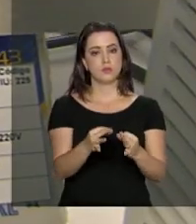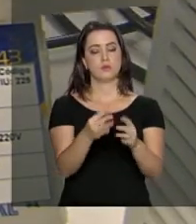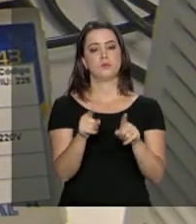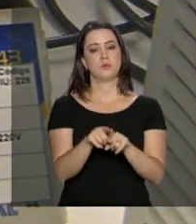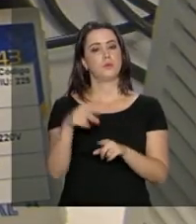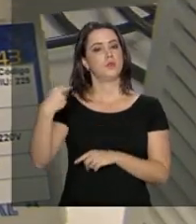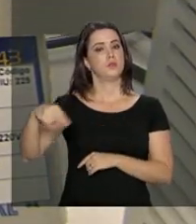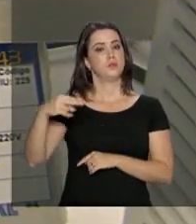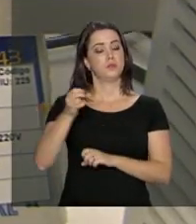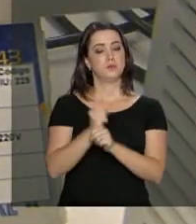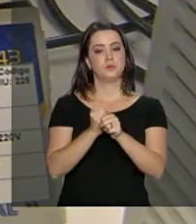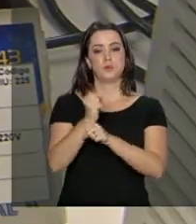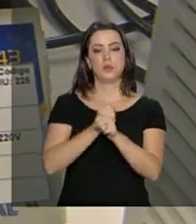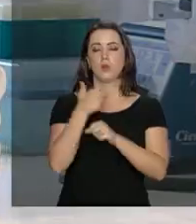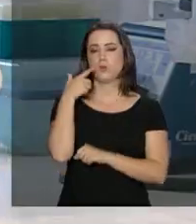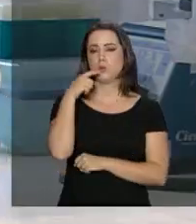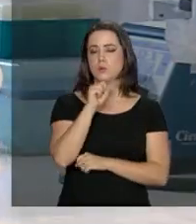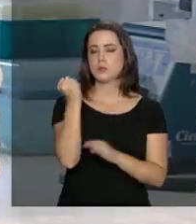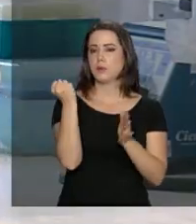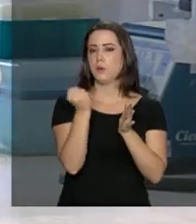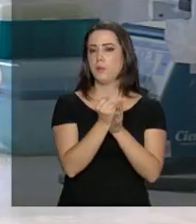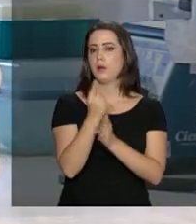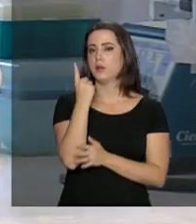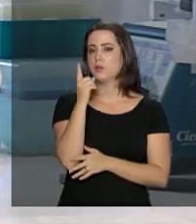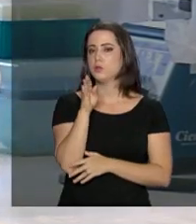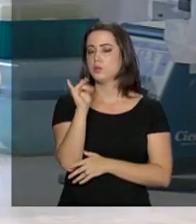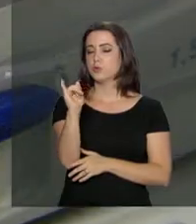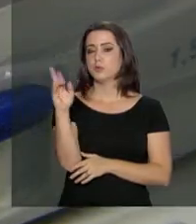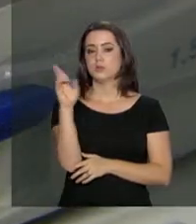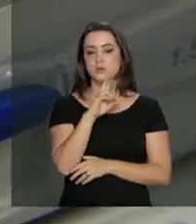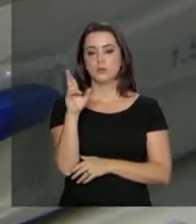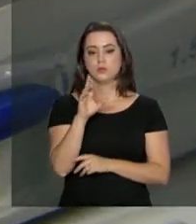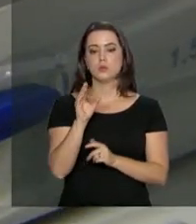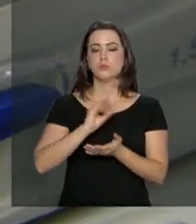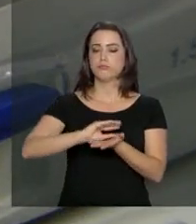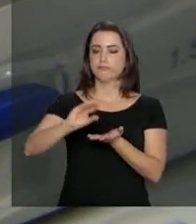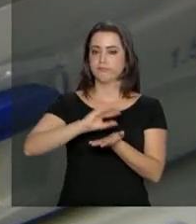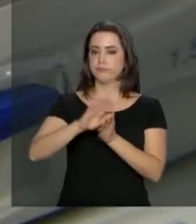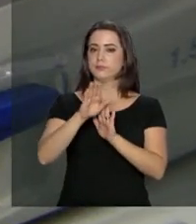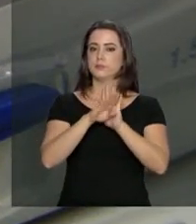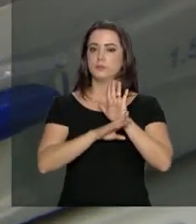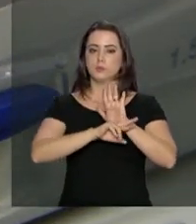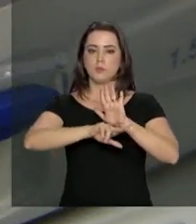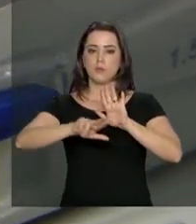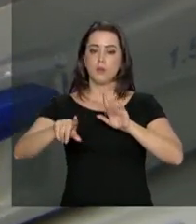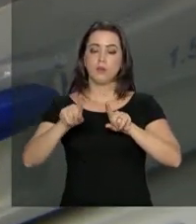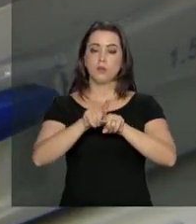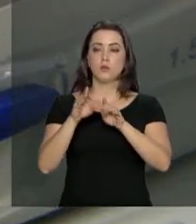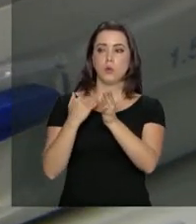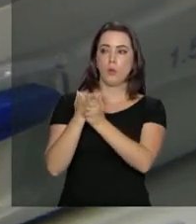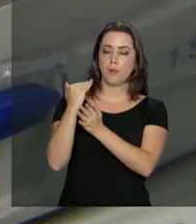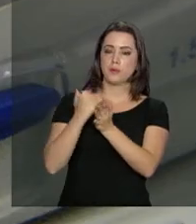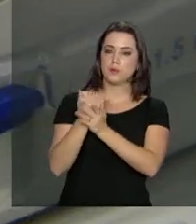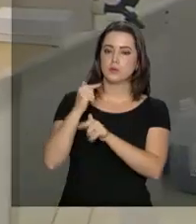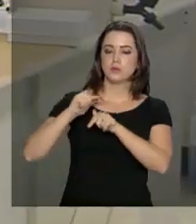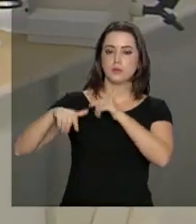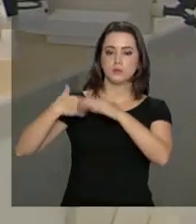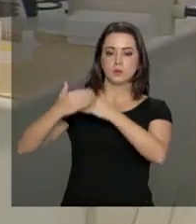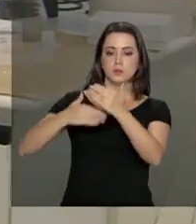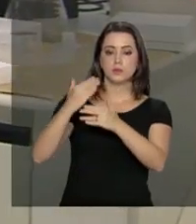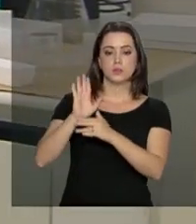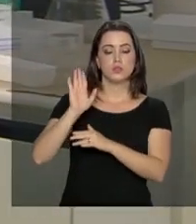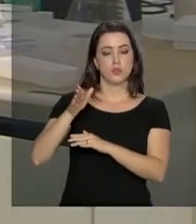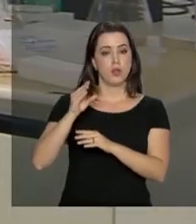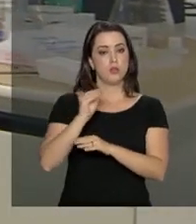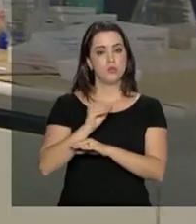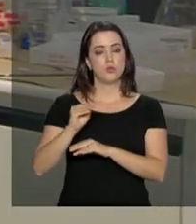deste ano, a empresa alcançou a marca de um bilhão de reais investidos em projetos. Desde o início das operações, foram